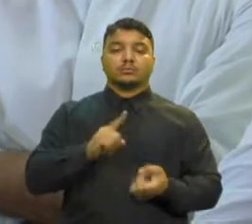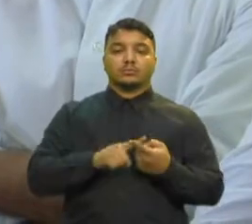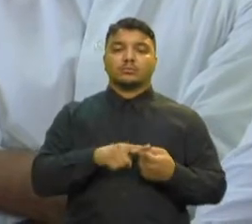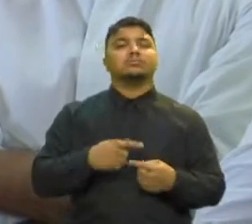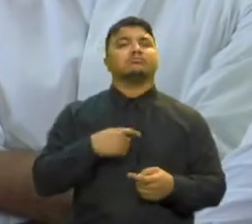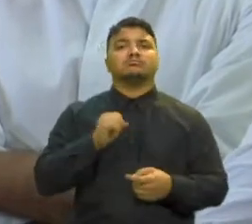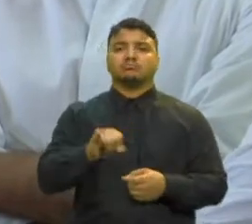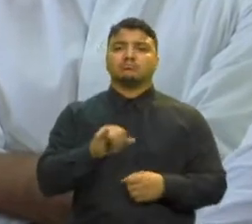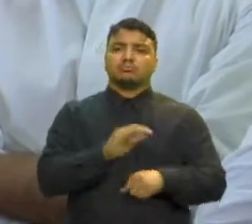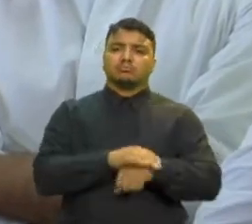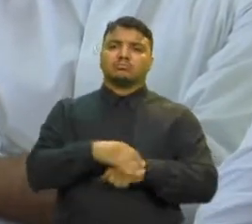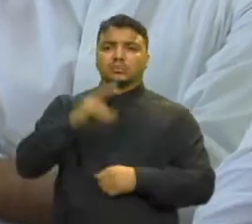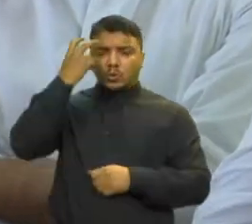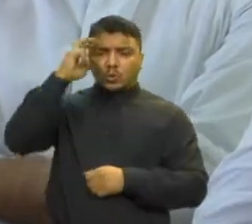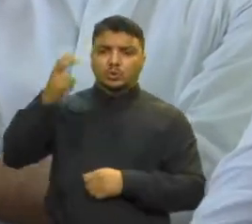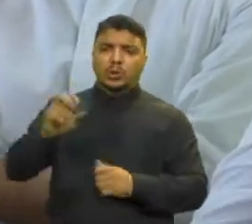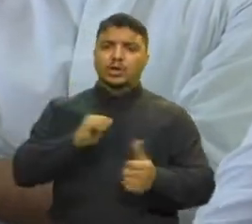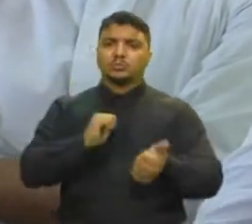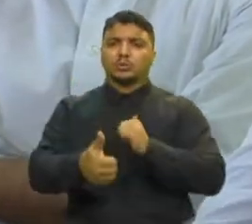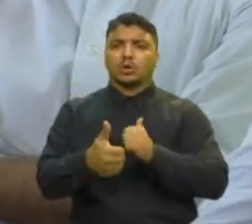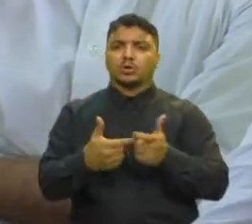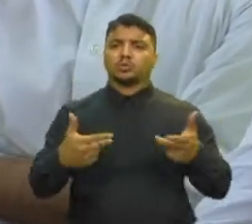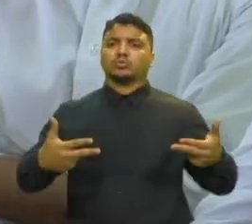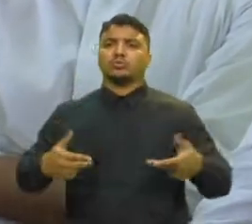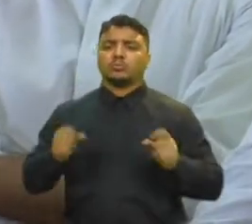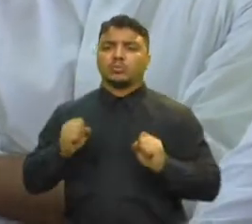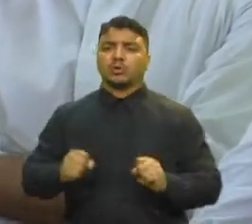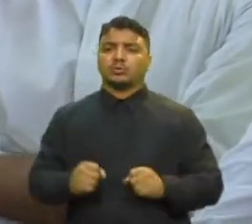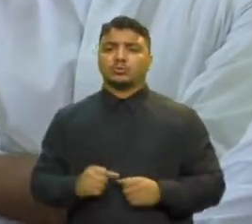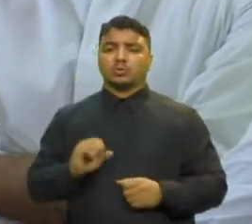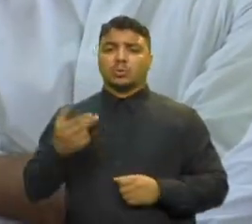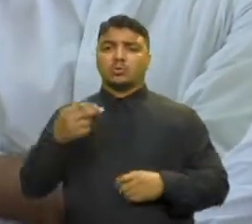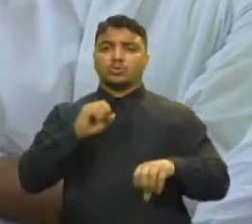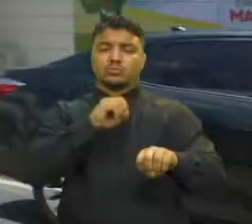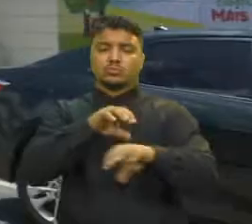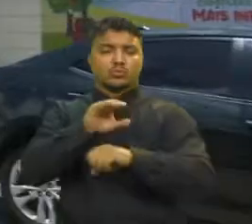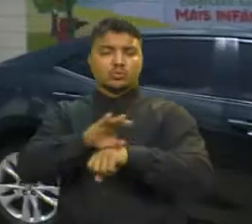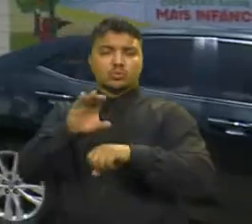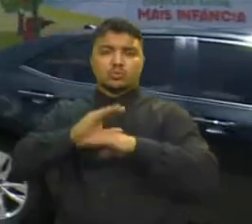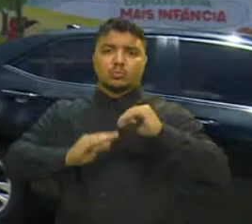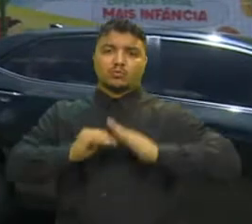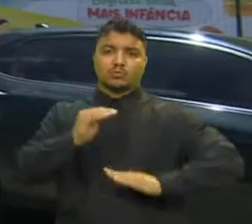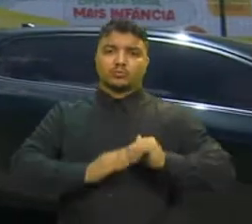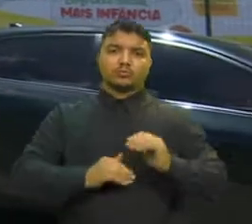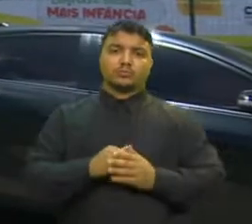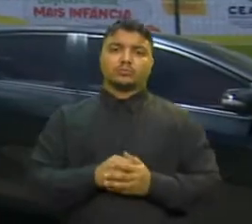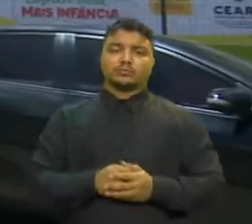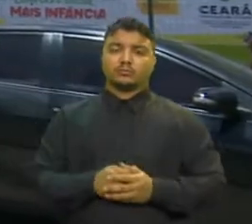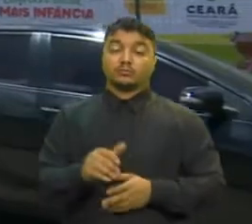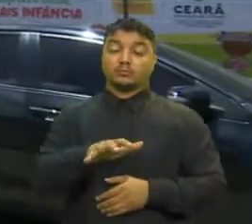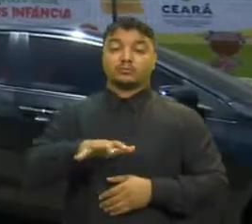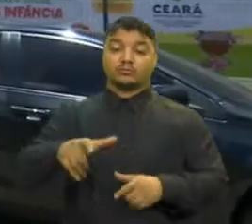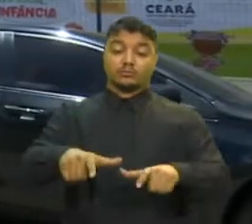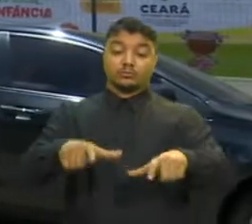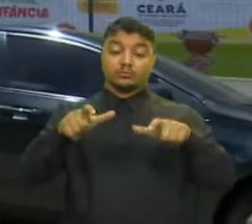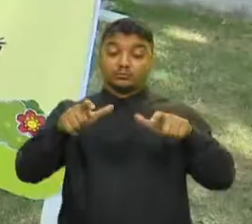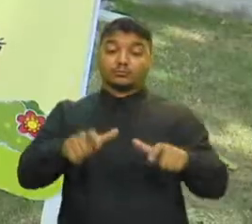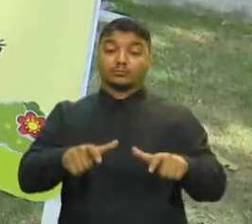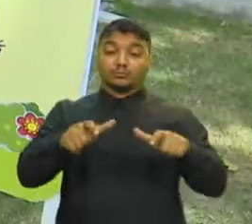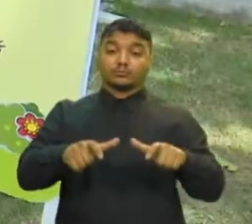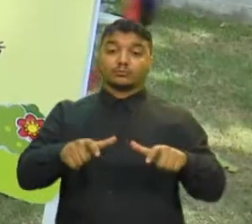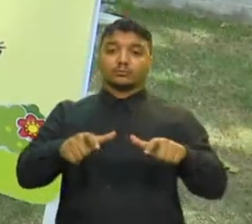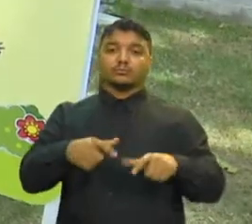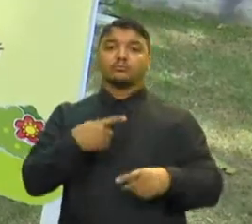atividade cultural, esportiva, né? Ou de capacitação profissional A escolha do local do Complexo Mais Infância